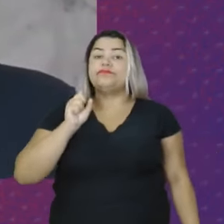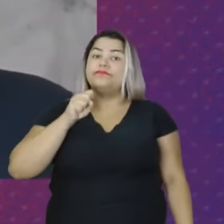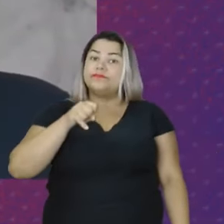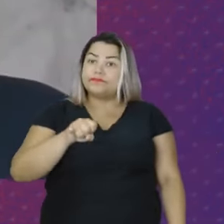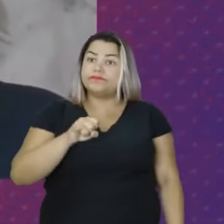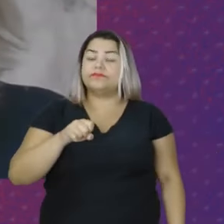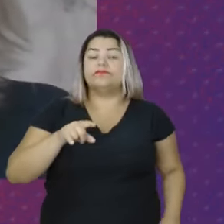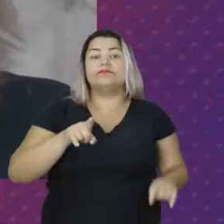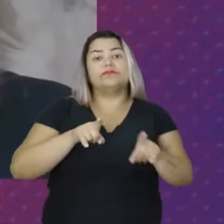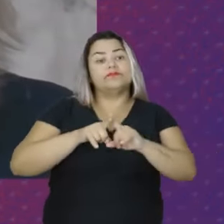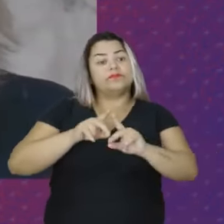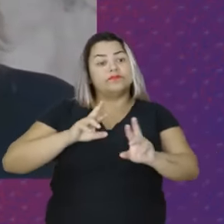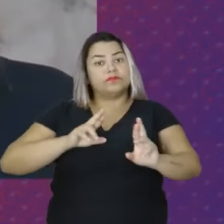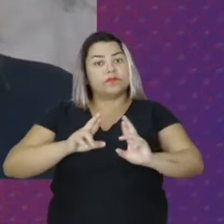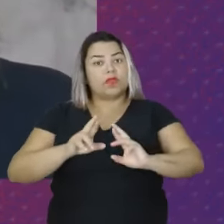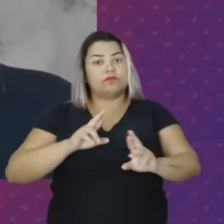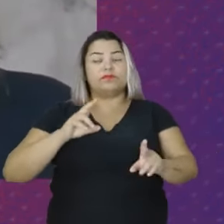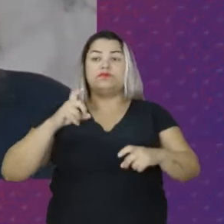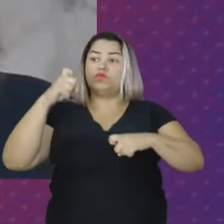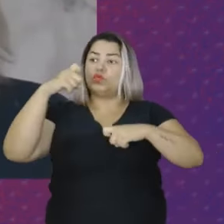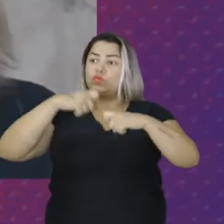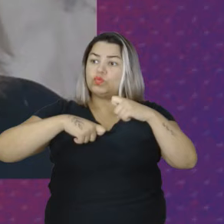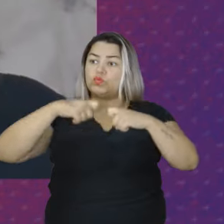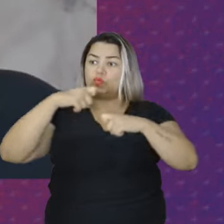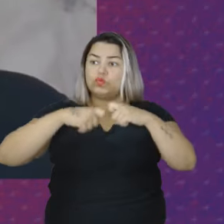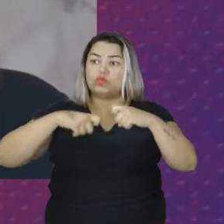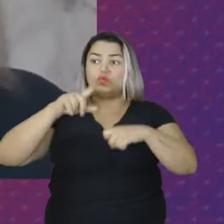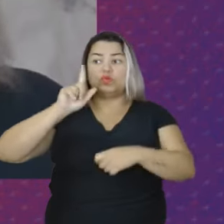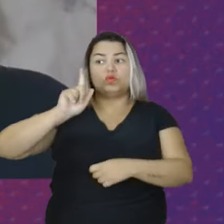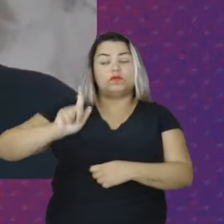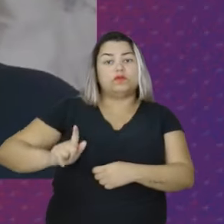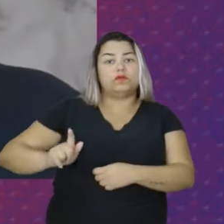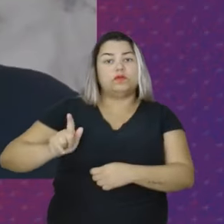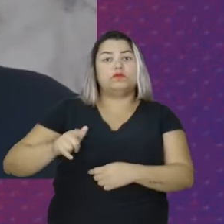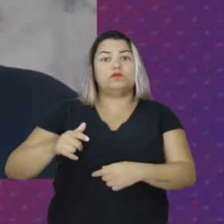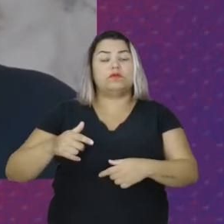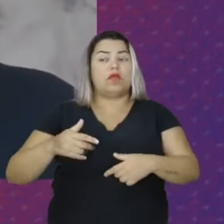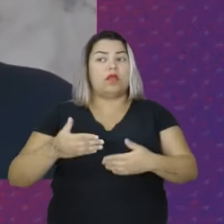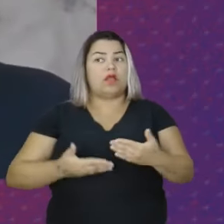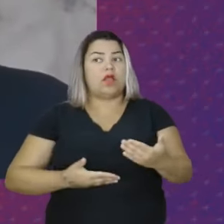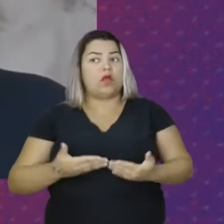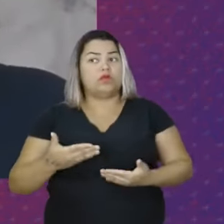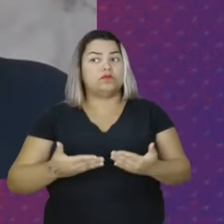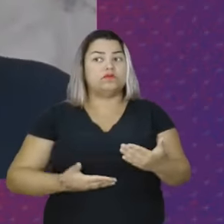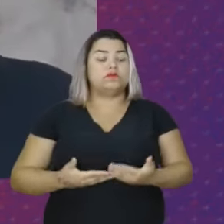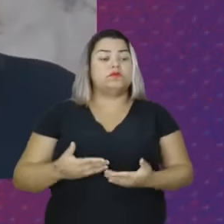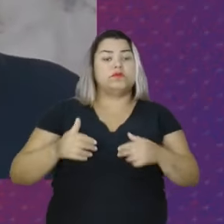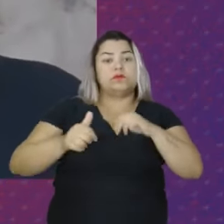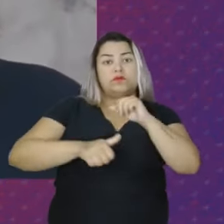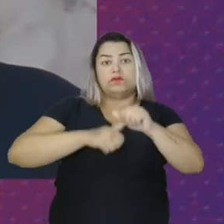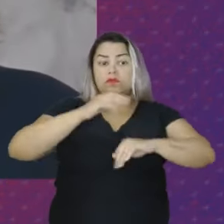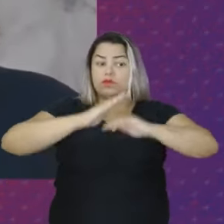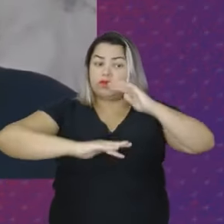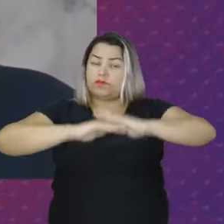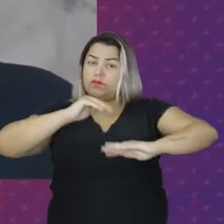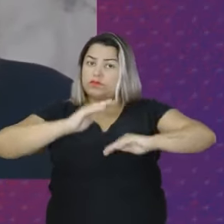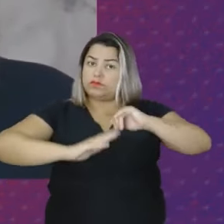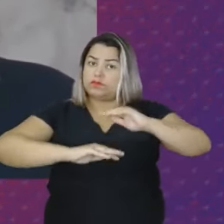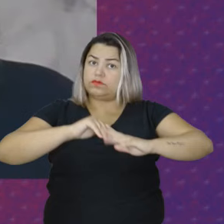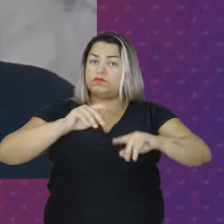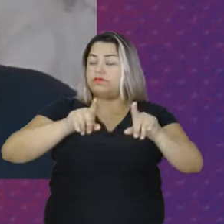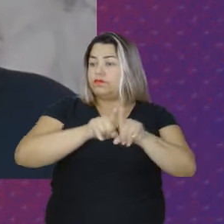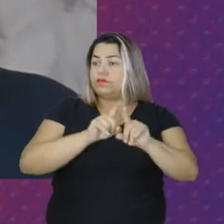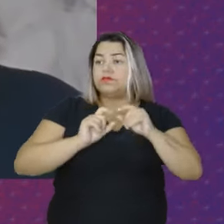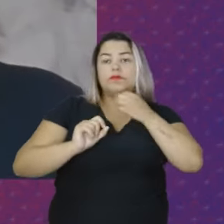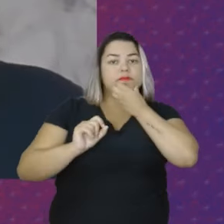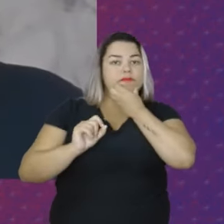relacionassem sexualmente com seus gestores ou empregadores em troca de formação profissional, ascensão